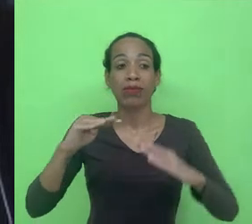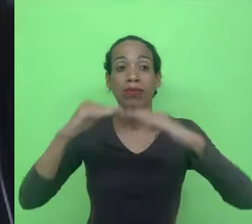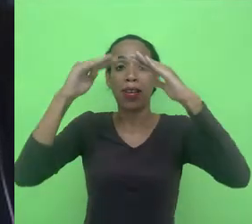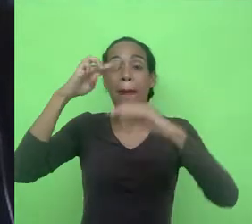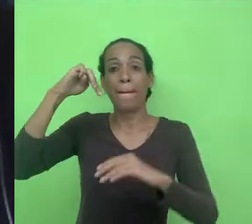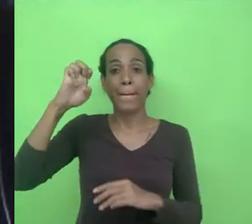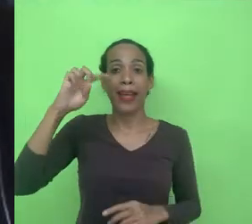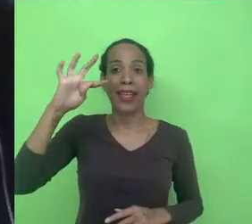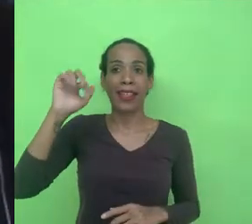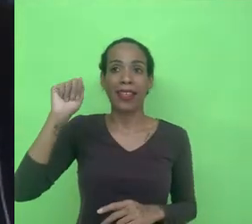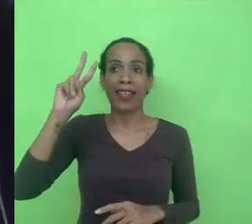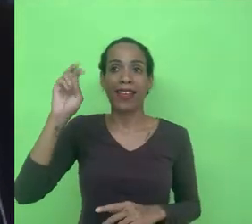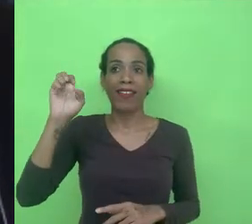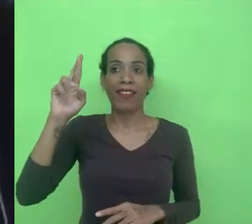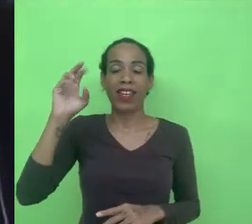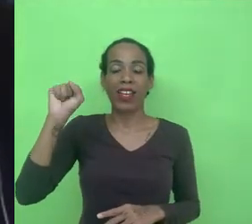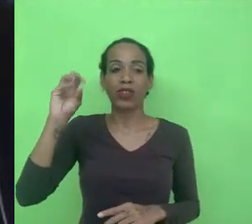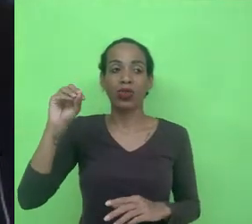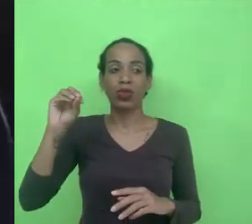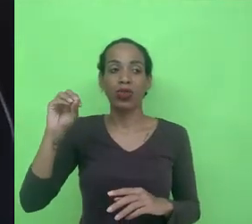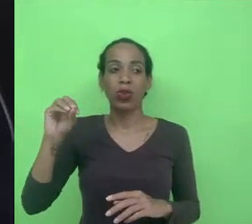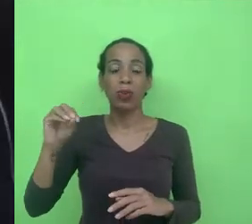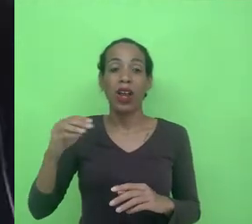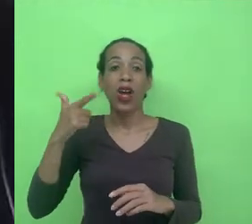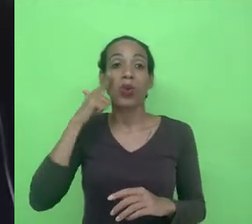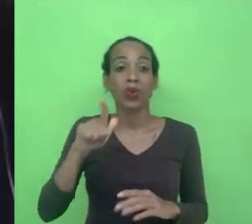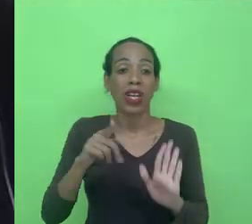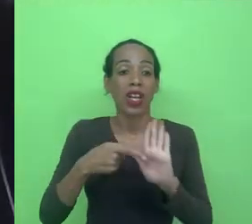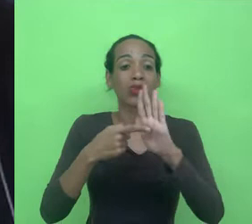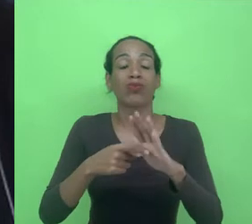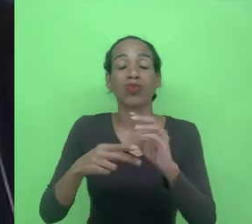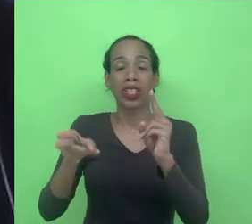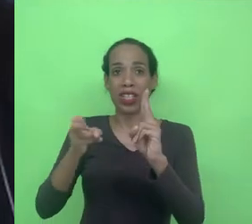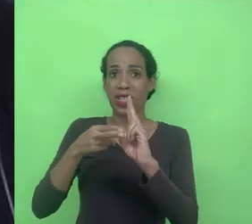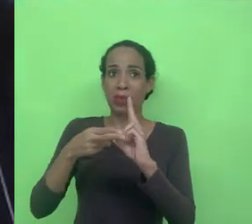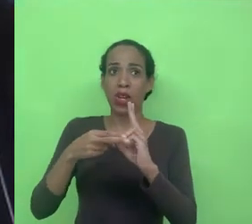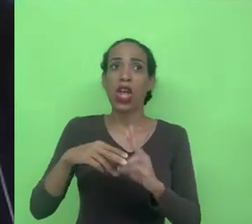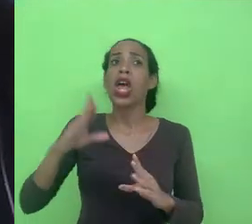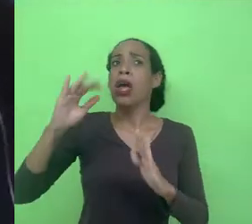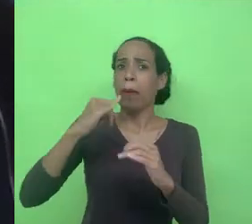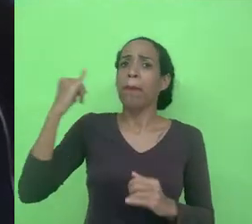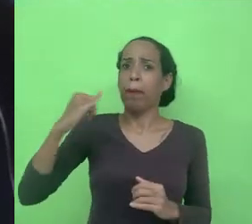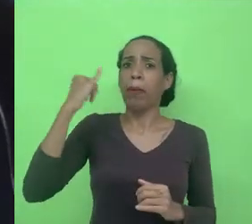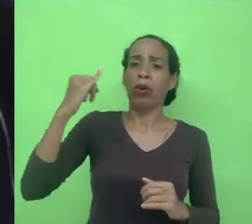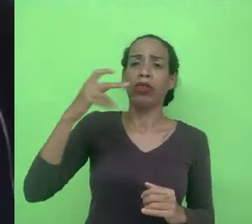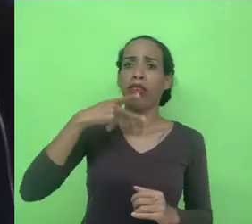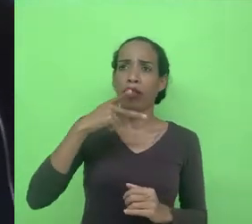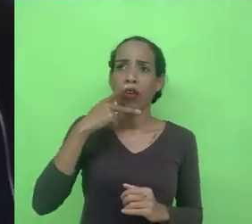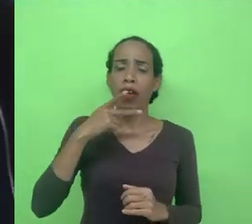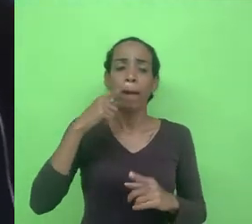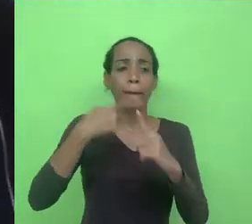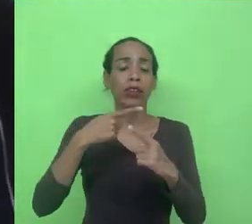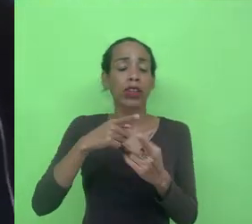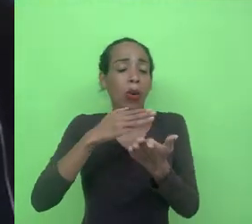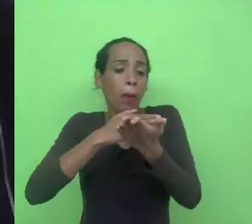atender indígenas eu acho uma medida extremamente salutar sendo que quando você vai estudar isso